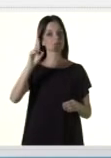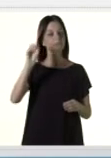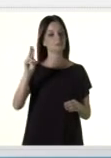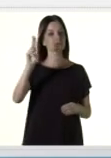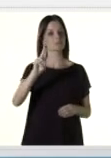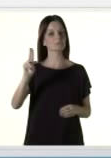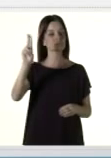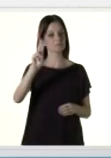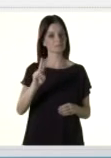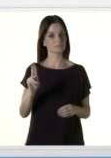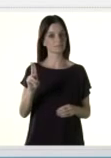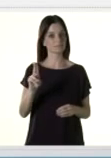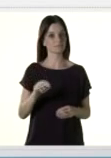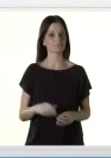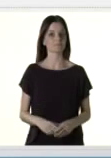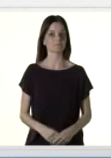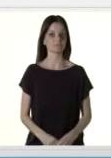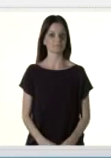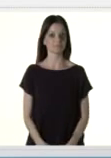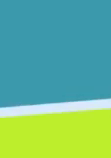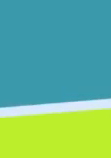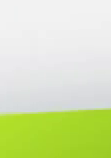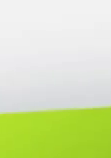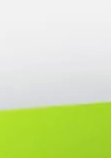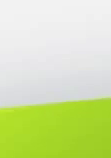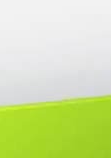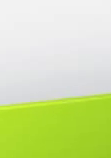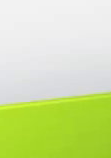o ProUni, Programa Universidade para Todos.